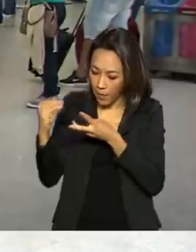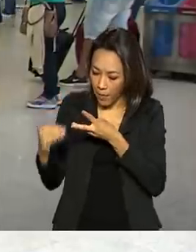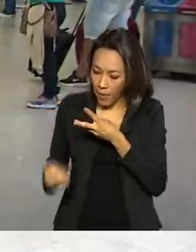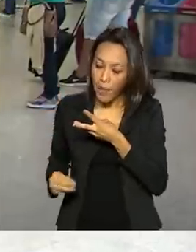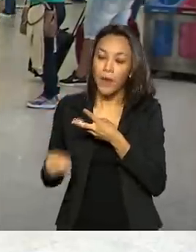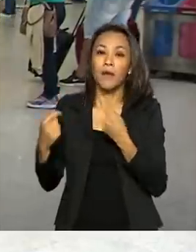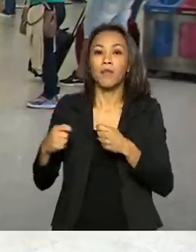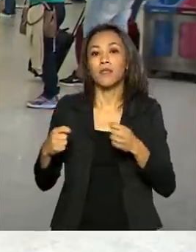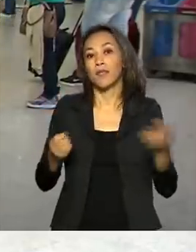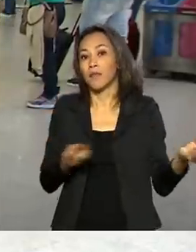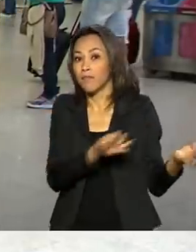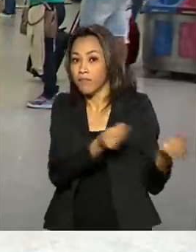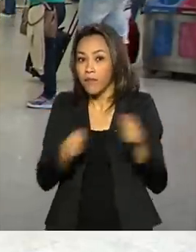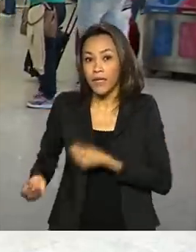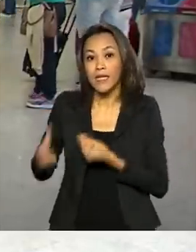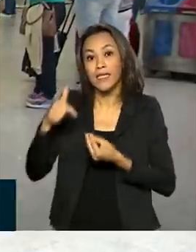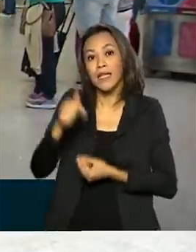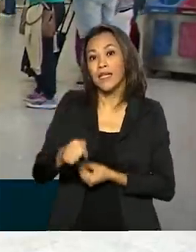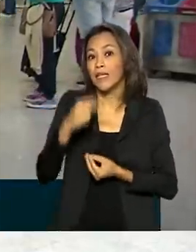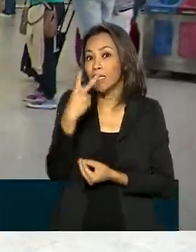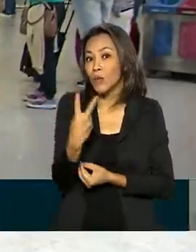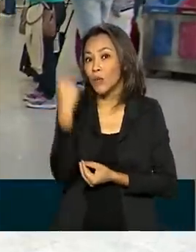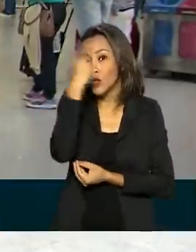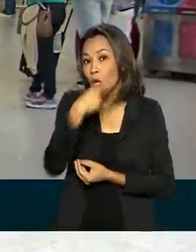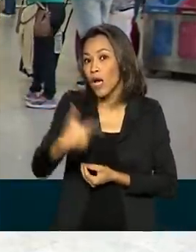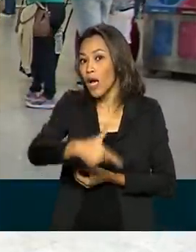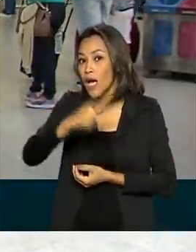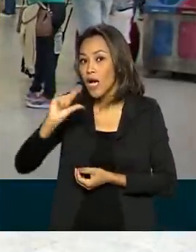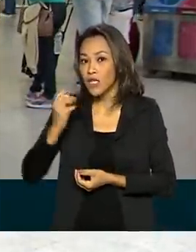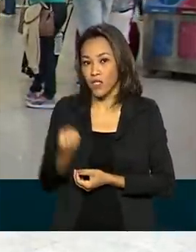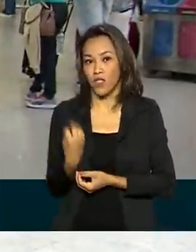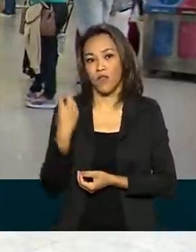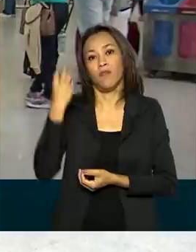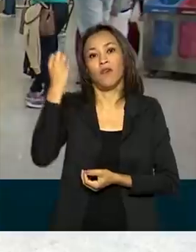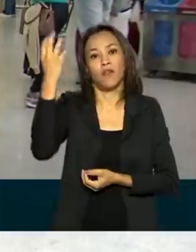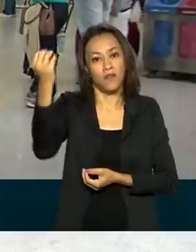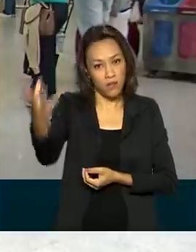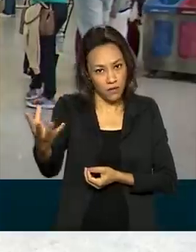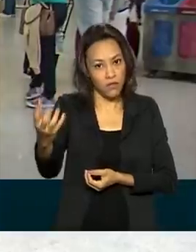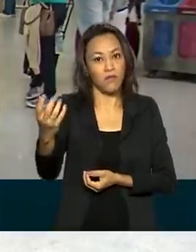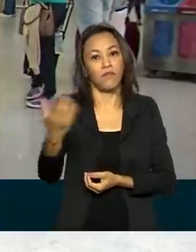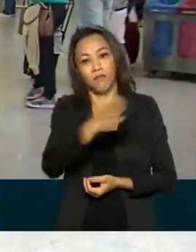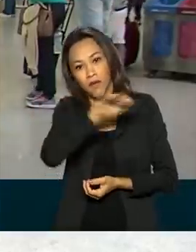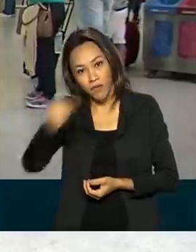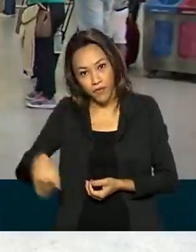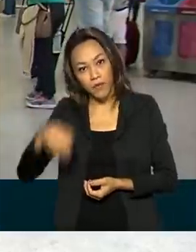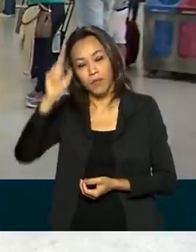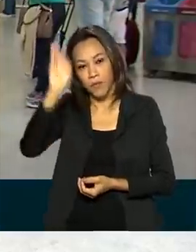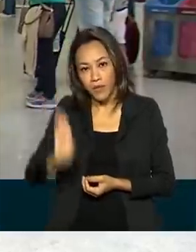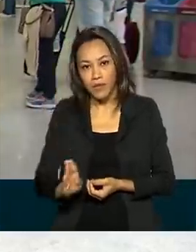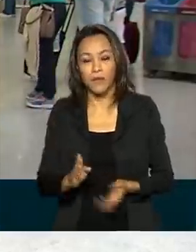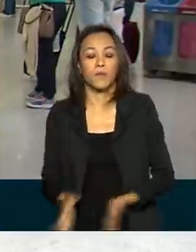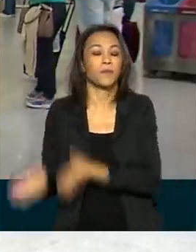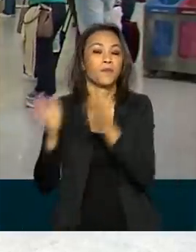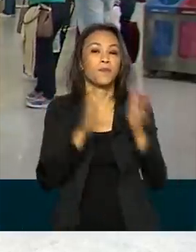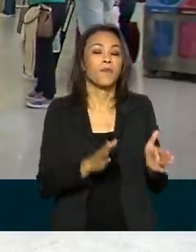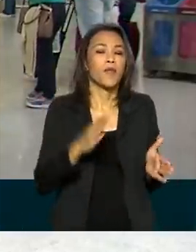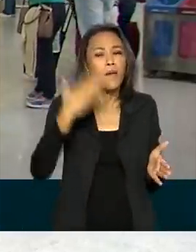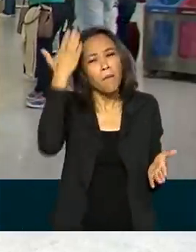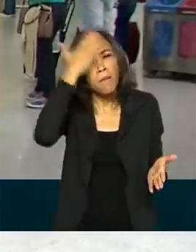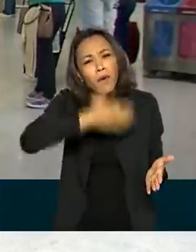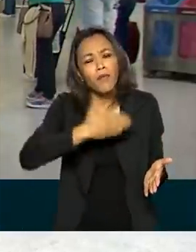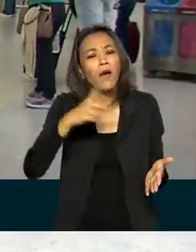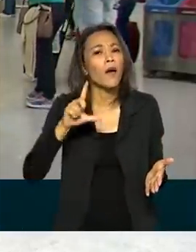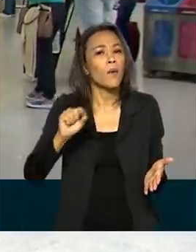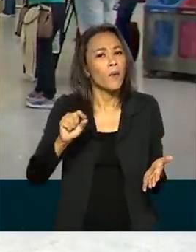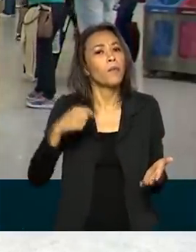enviada em no máximo 72 horas antes do embarque no voo que se destina ao Brasil. O e-mail de comprovação de preenchimento deve